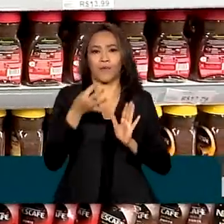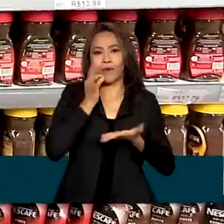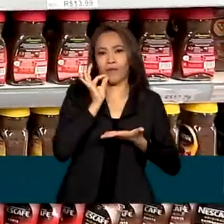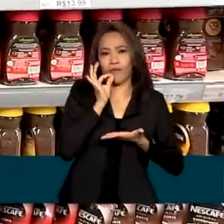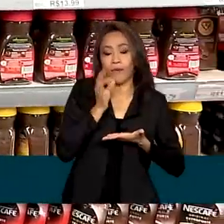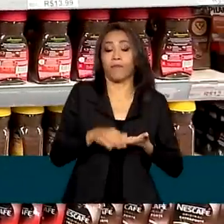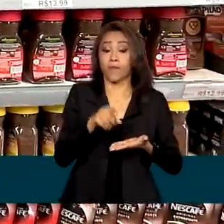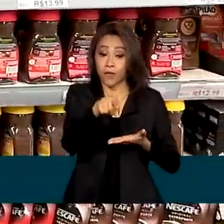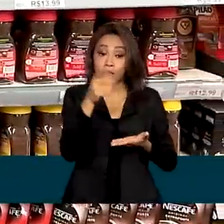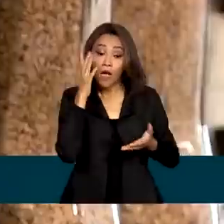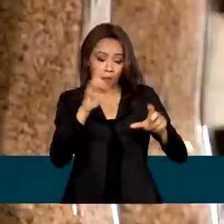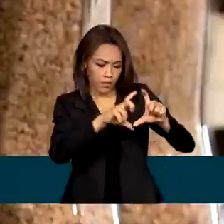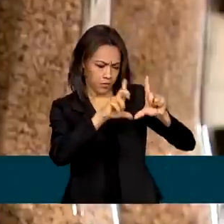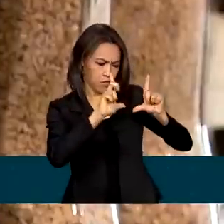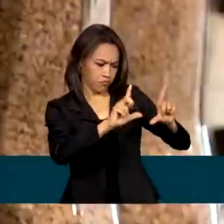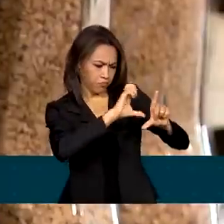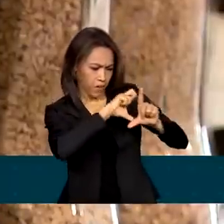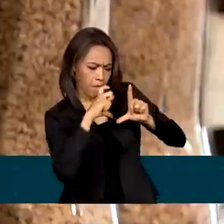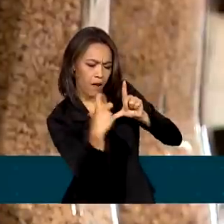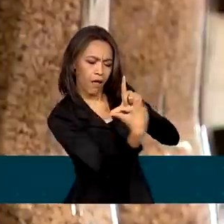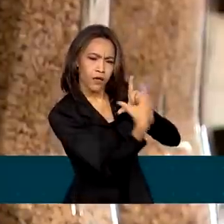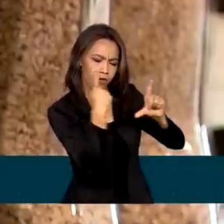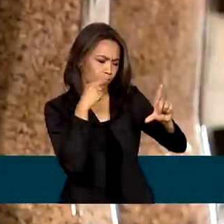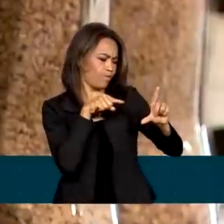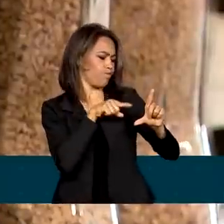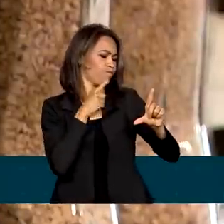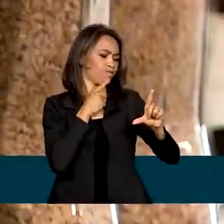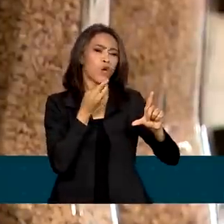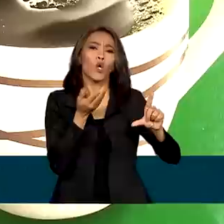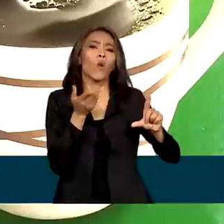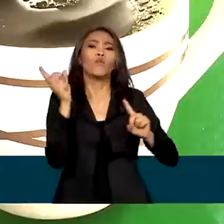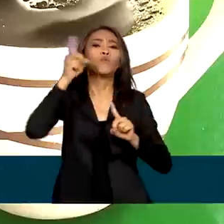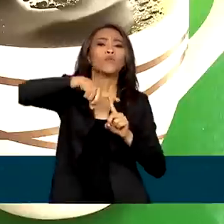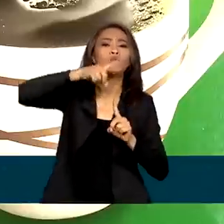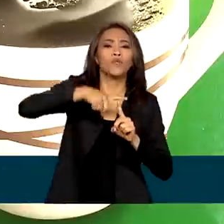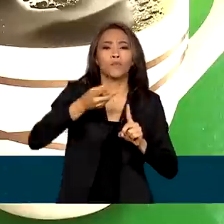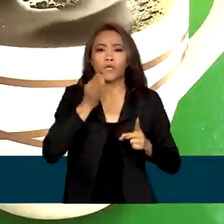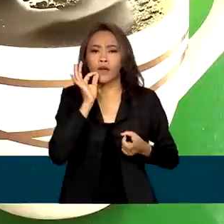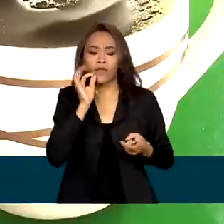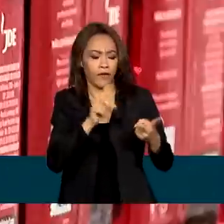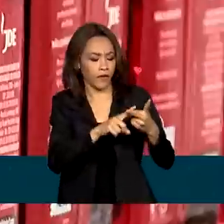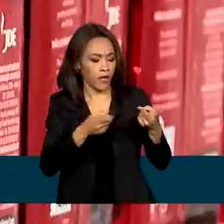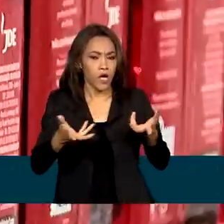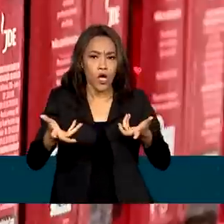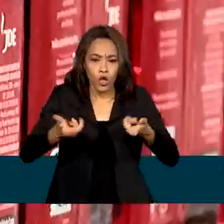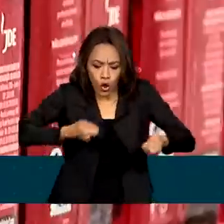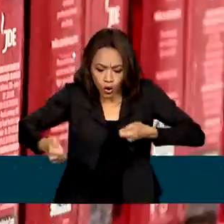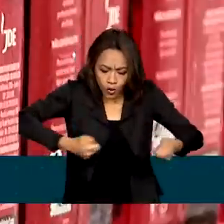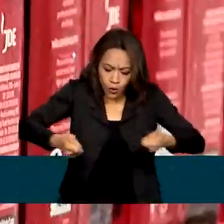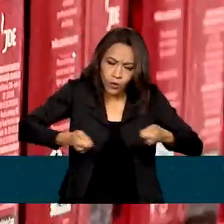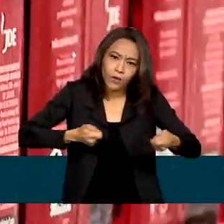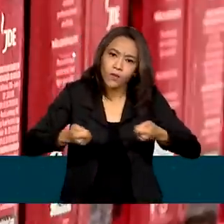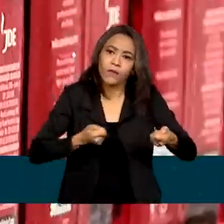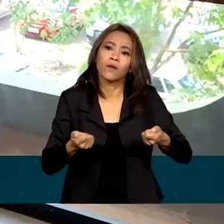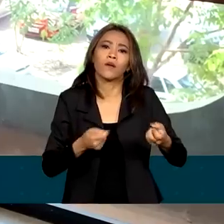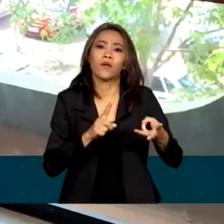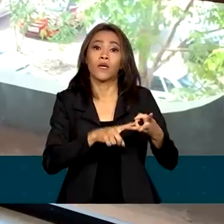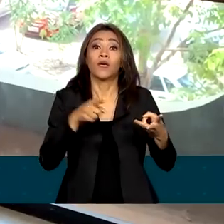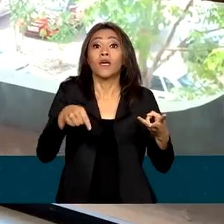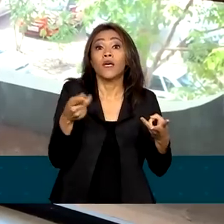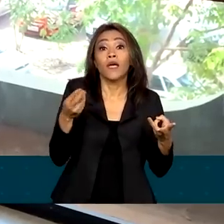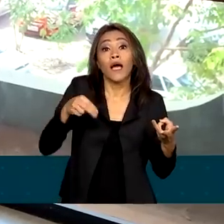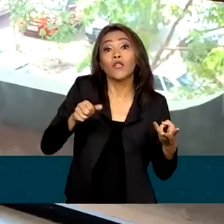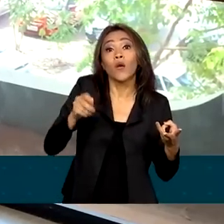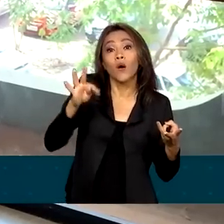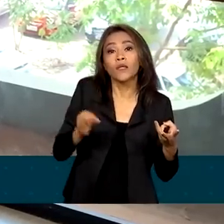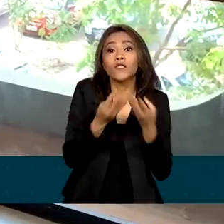conferir na embalagem detalhes como a espécie de café, o ponto de torra e a nota de qualidade global. Agora a